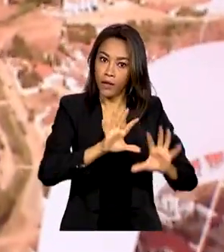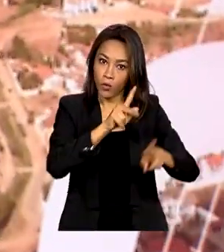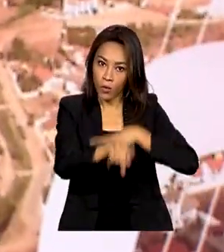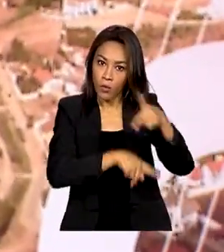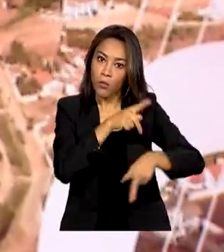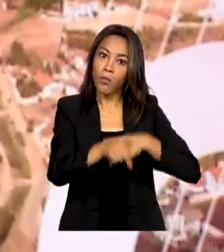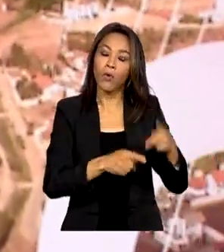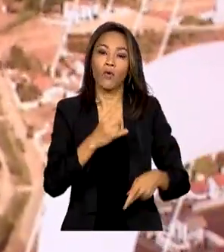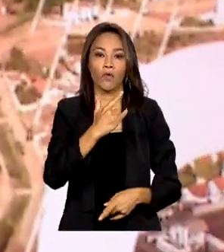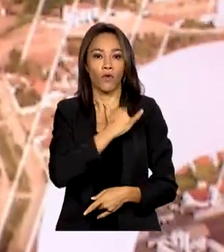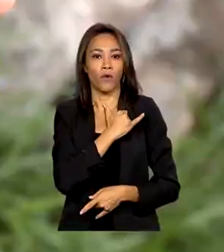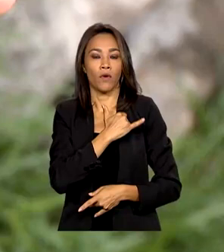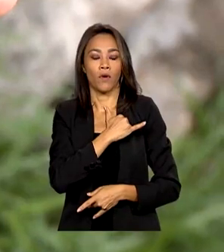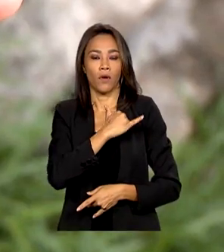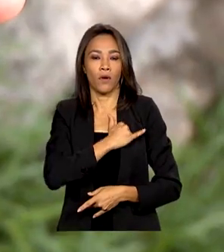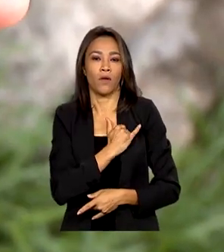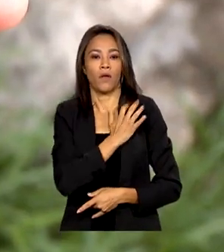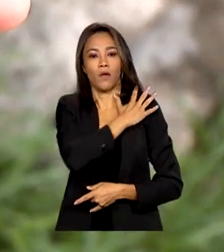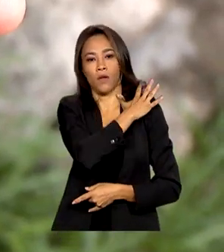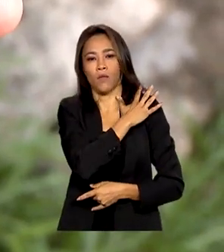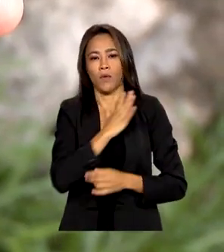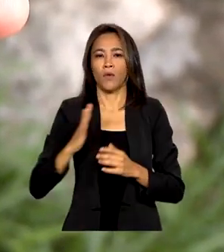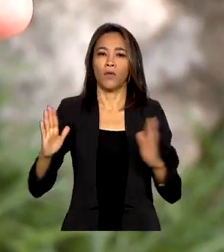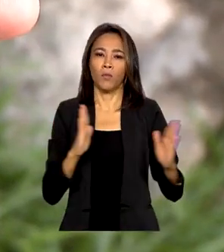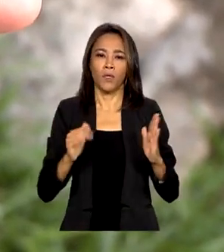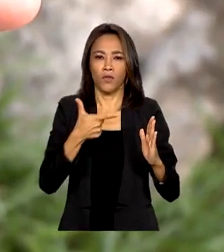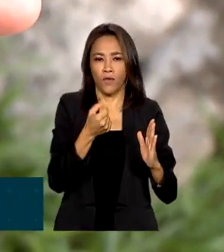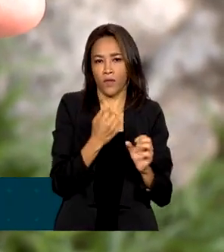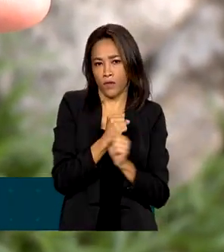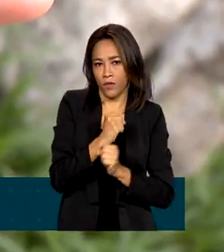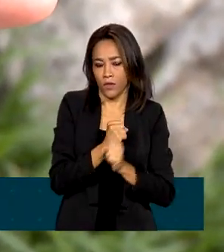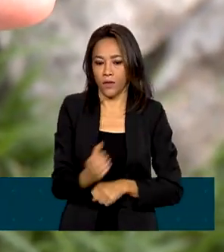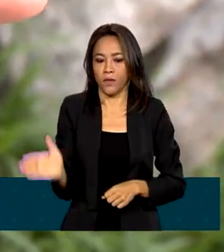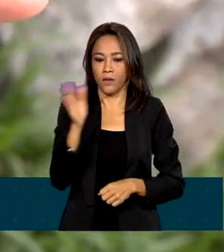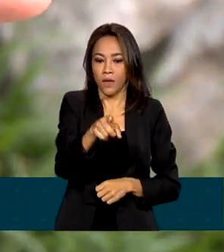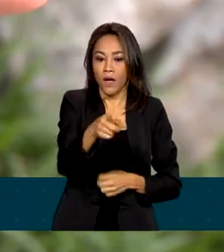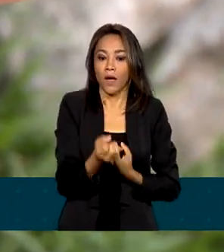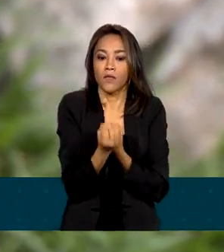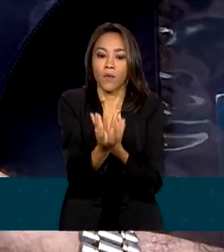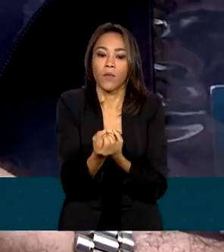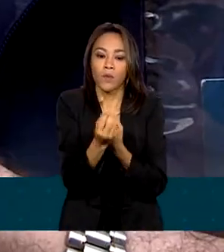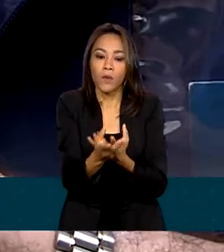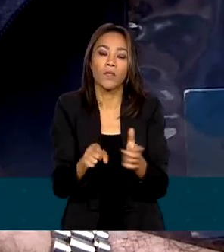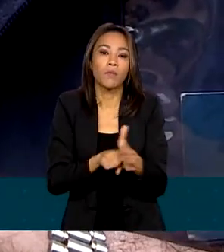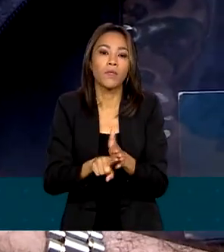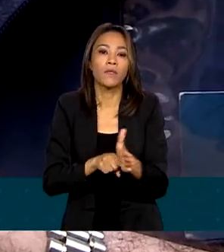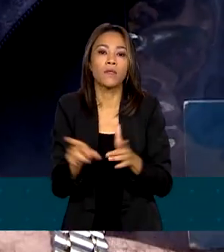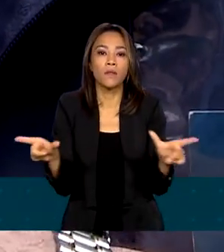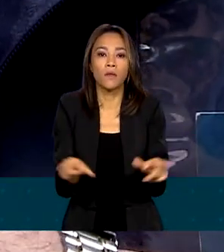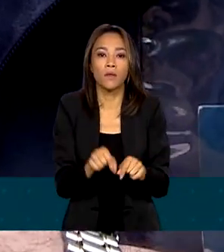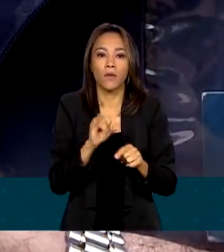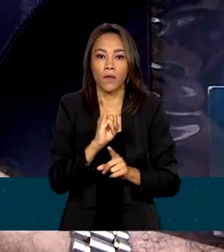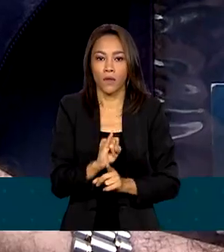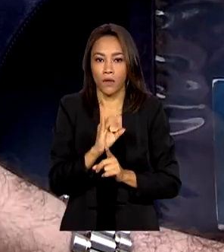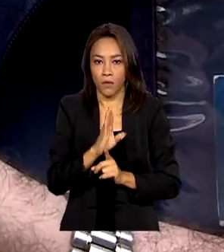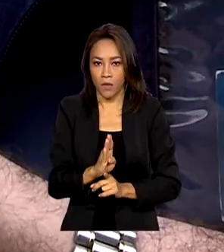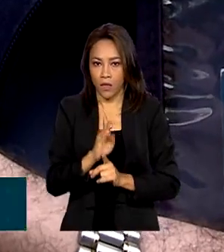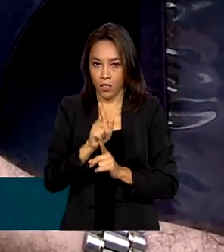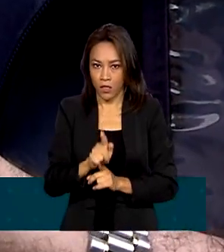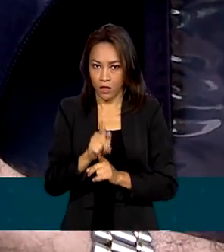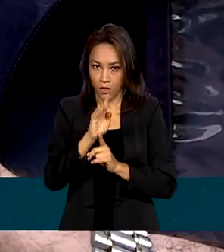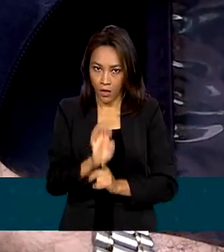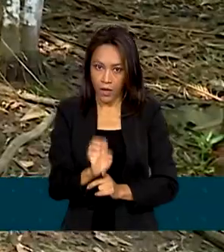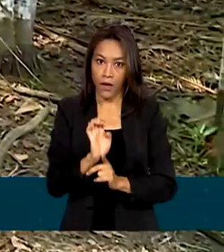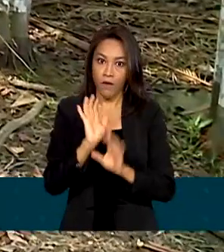março e dure 20 dias. O trabalho de coleta de dados do censo demográfico deve ser concluído no país no final